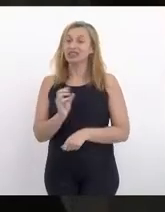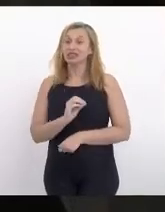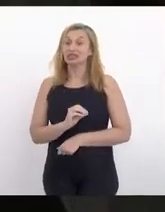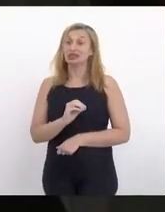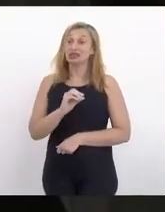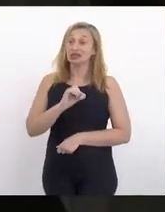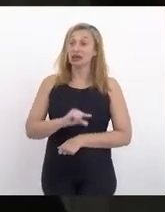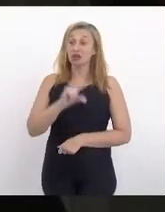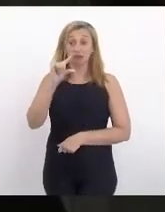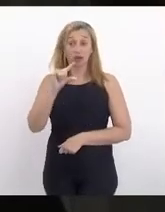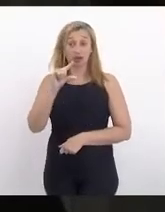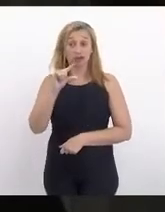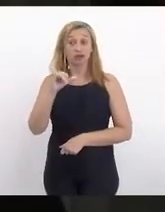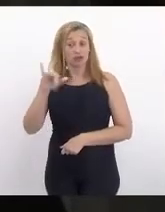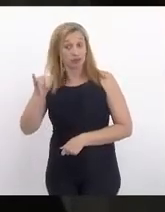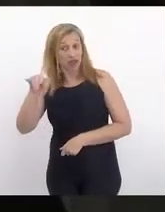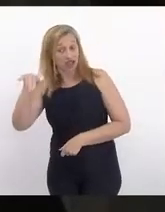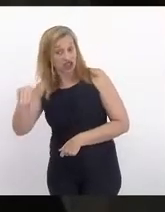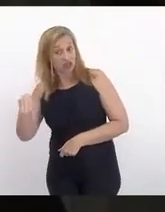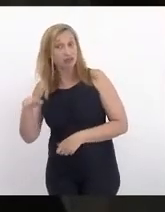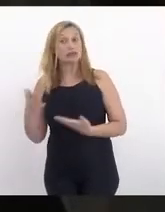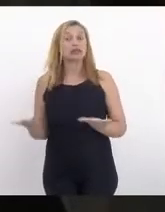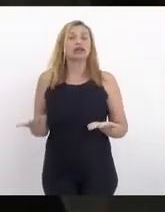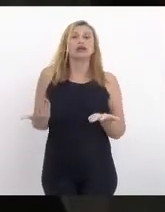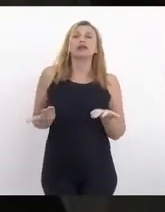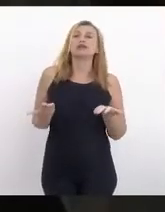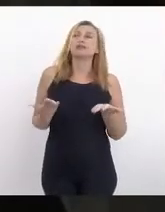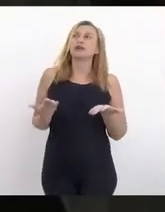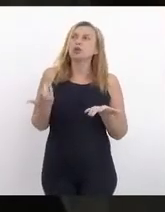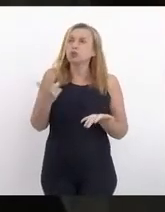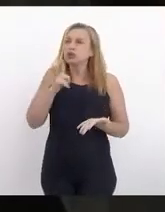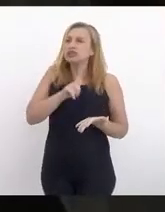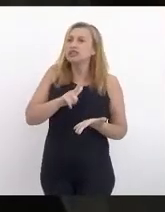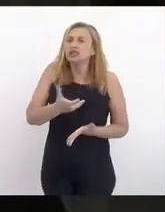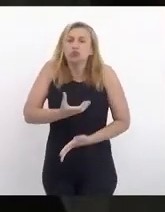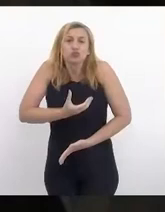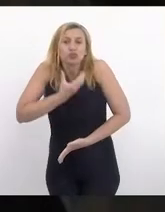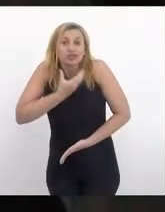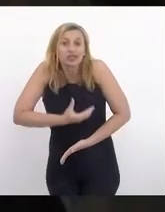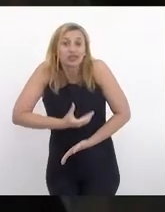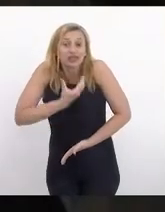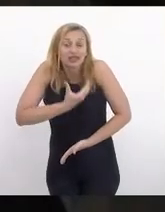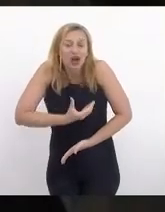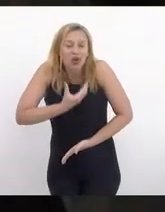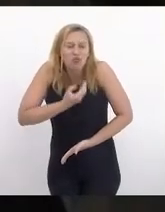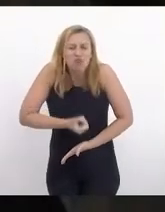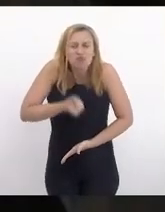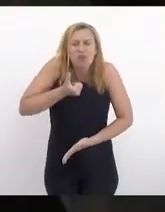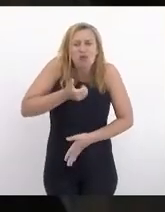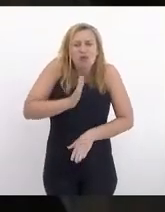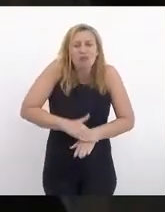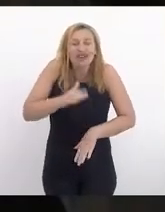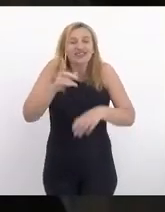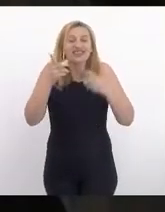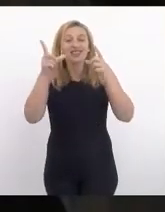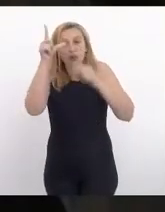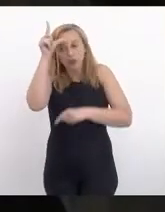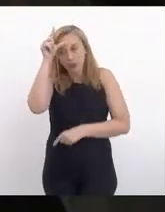margem, até para passar um Natal um pouco mais tranquilos,